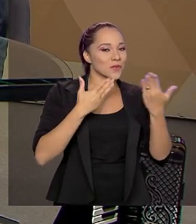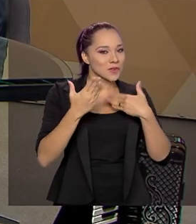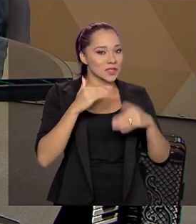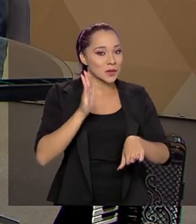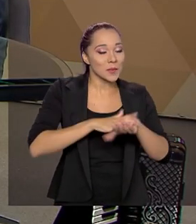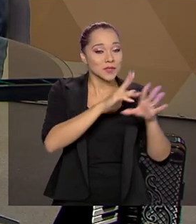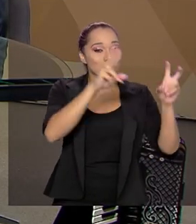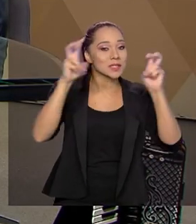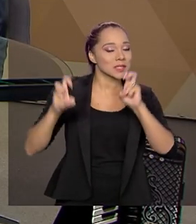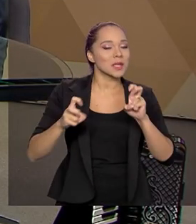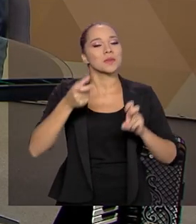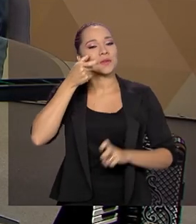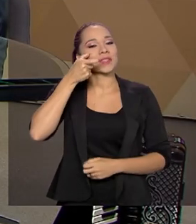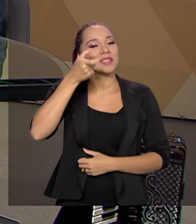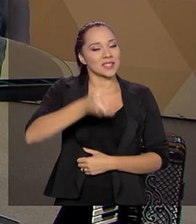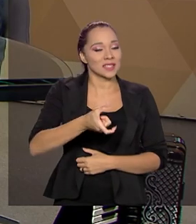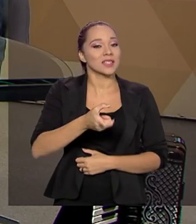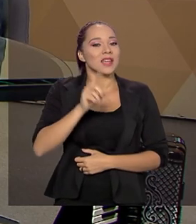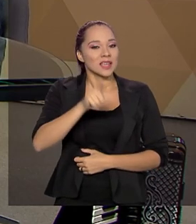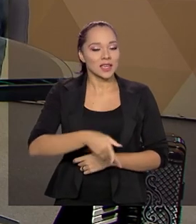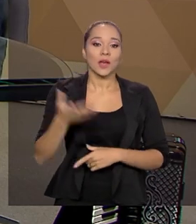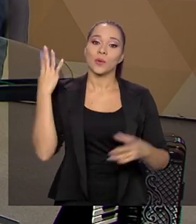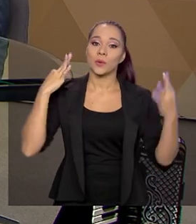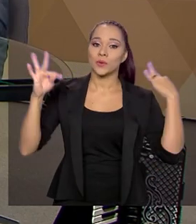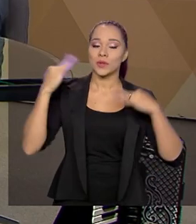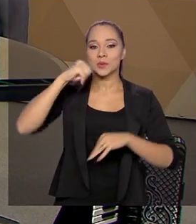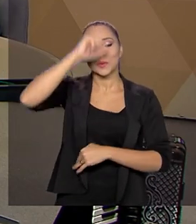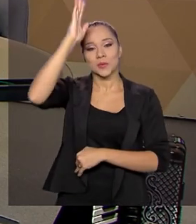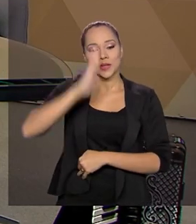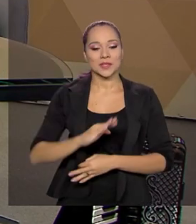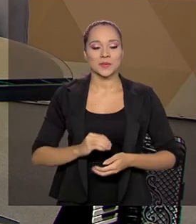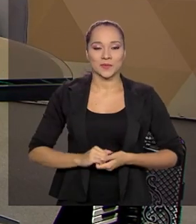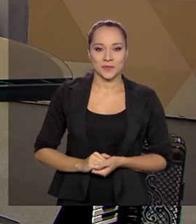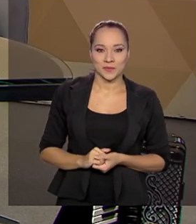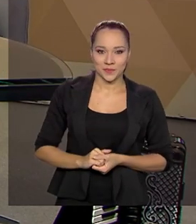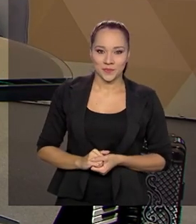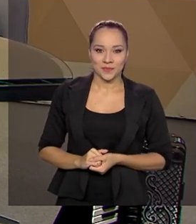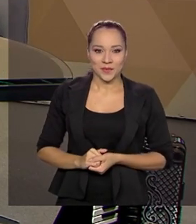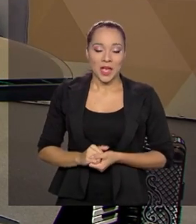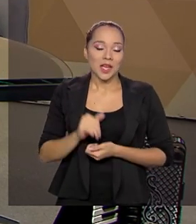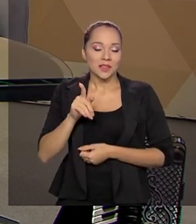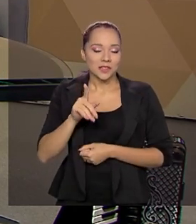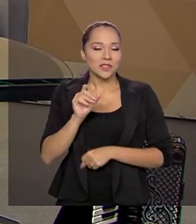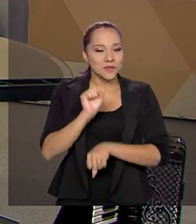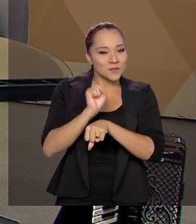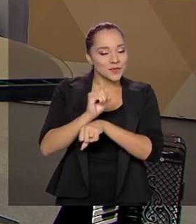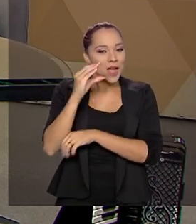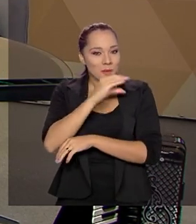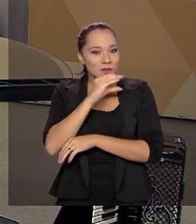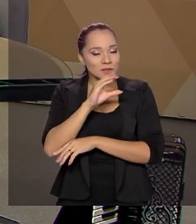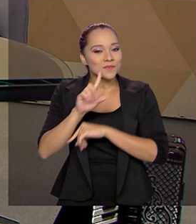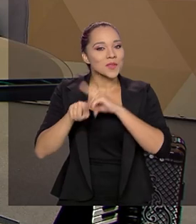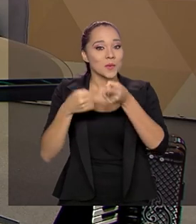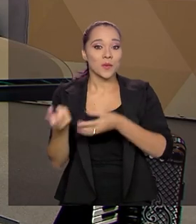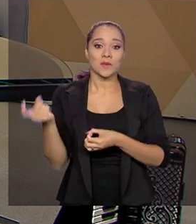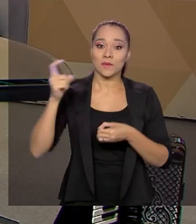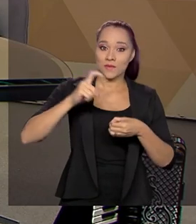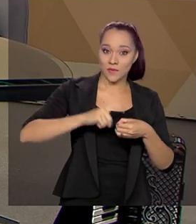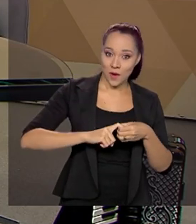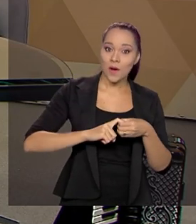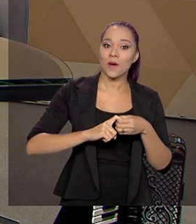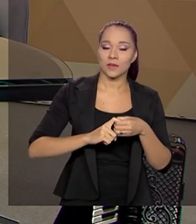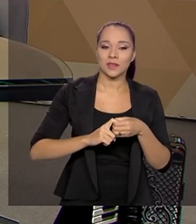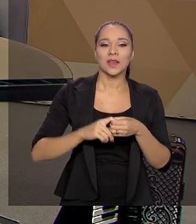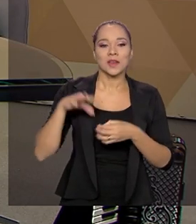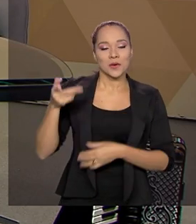mais sobre esse assunto tão interessante que é o turismo no Brasil. Nós vamos para um rápido intervalo, daqui a pouco voltamos com